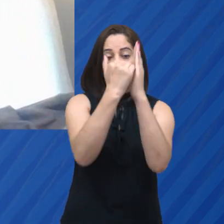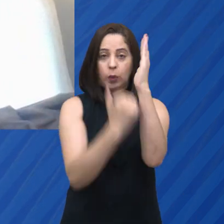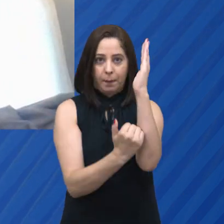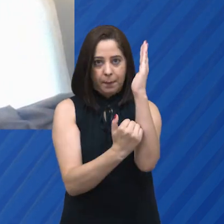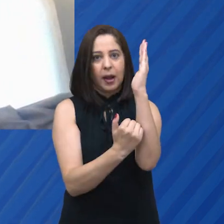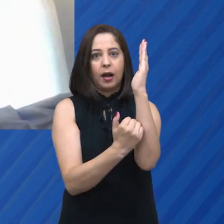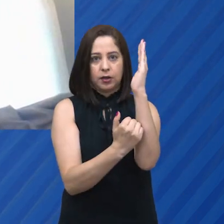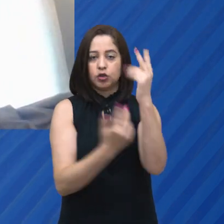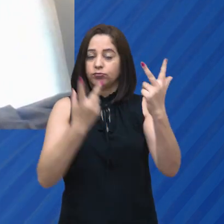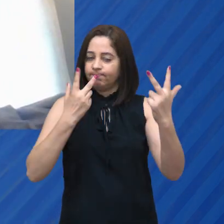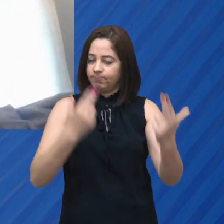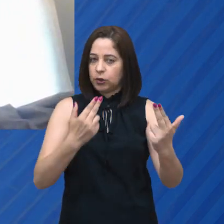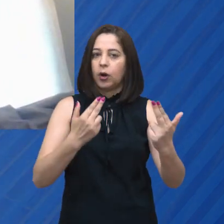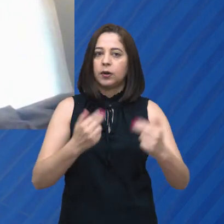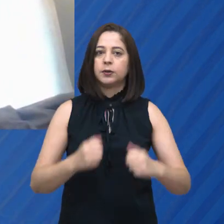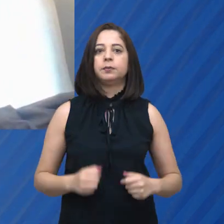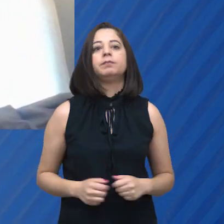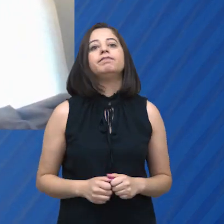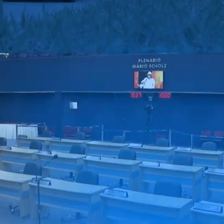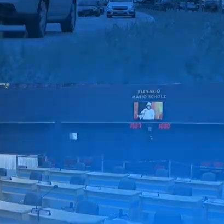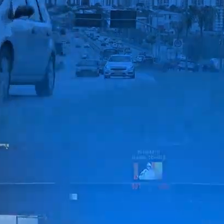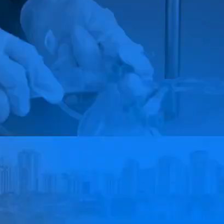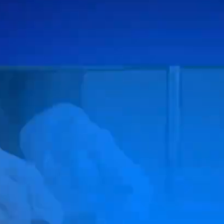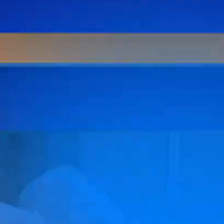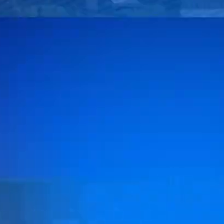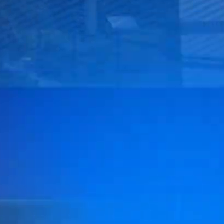descontos do site ou aplicativo.